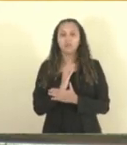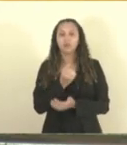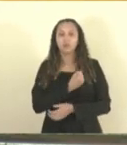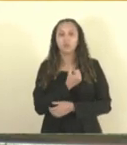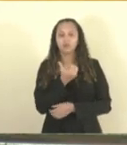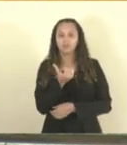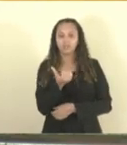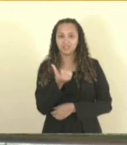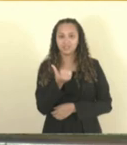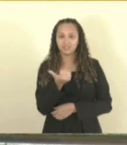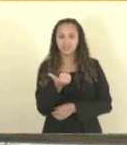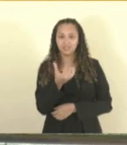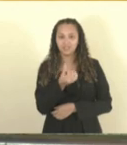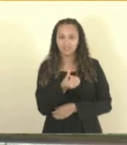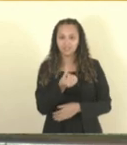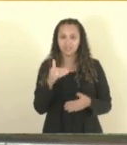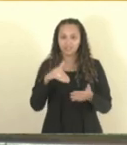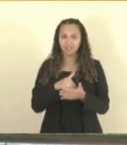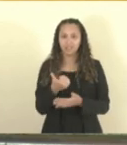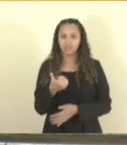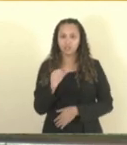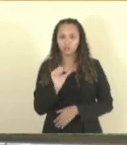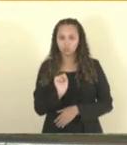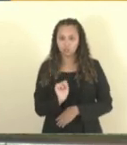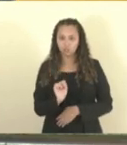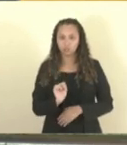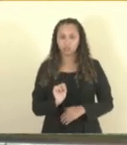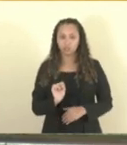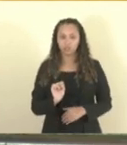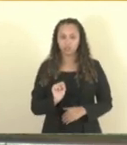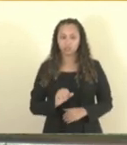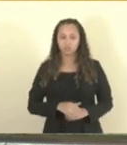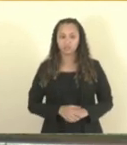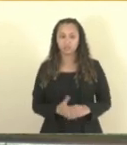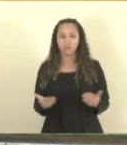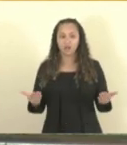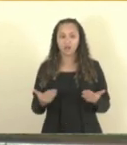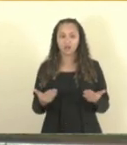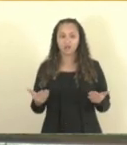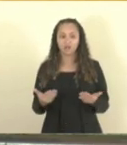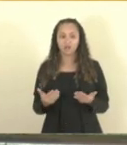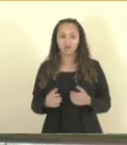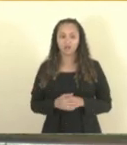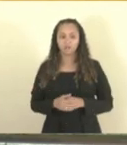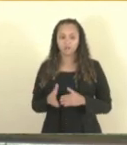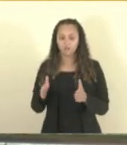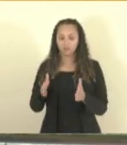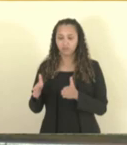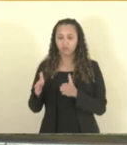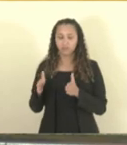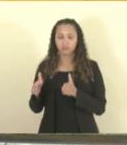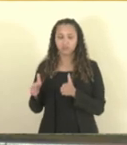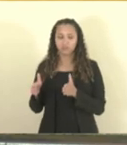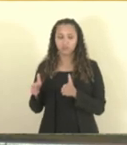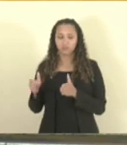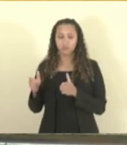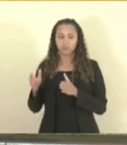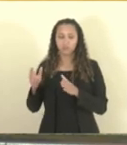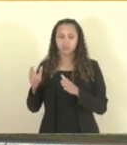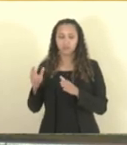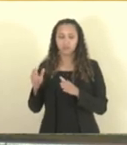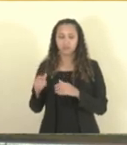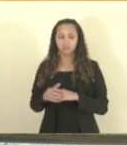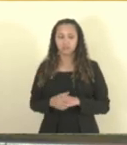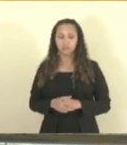itens 16 a 18. Nós passaremos agora à fase da...